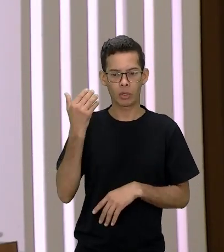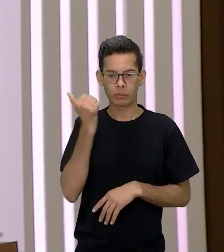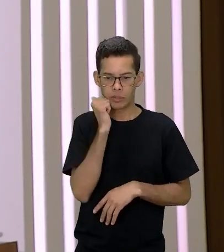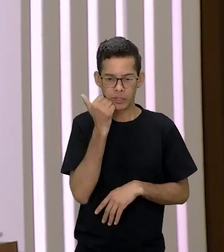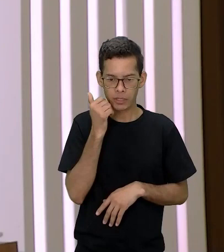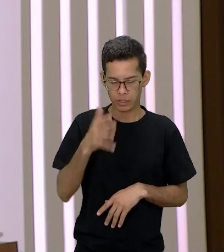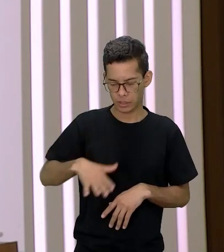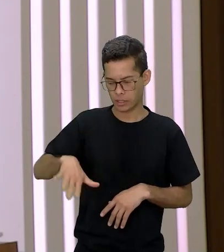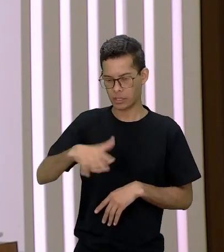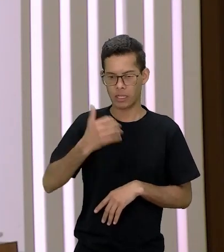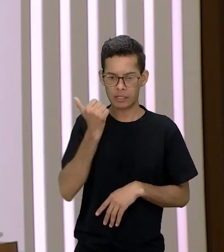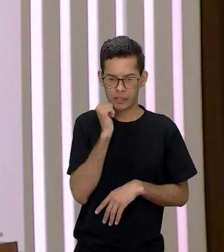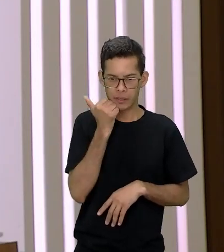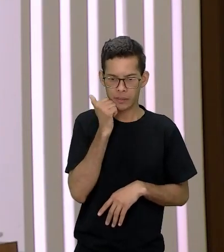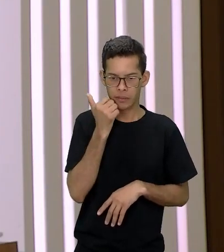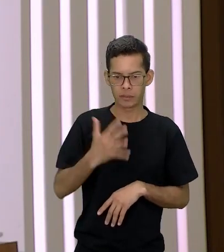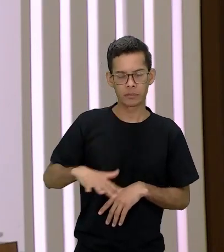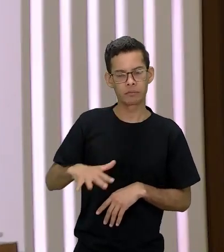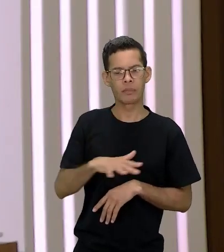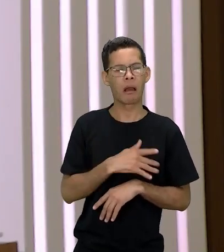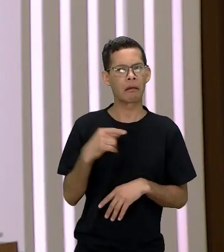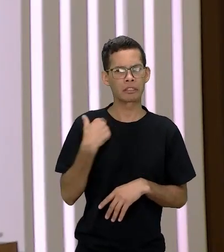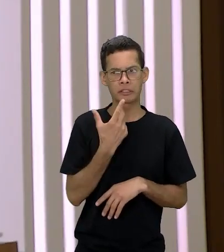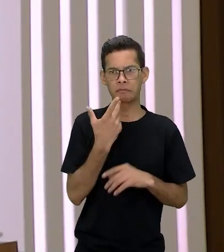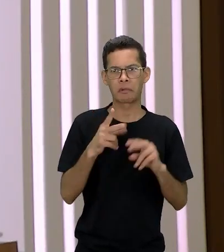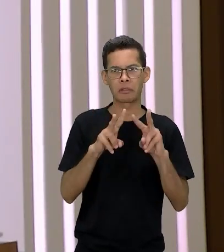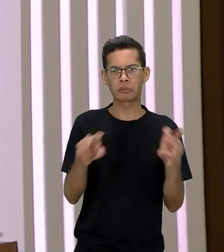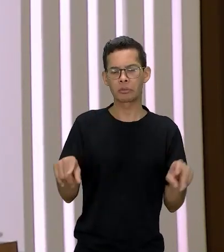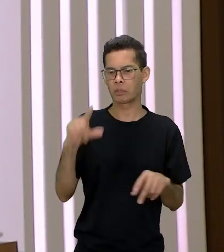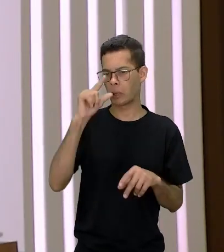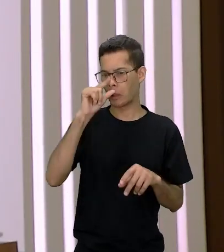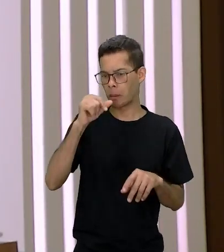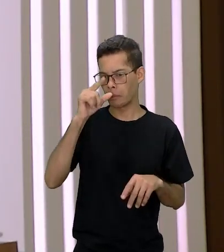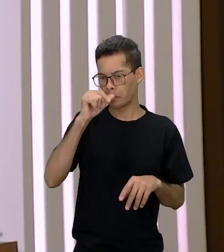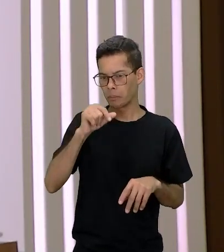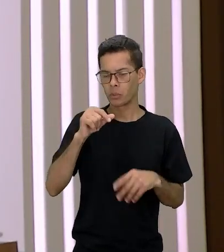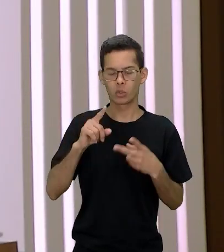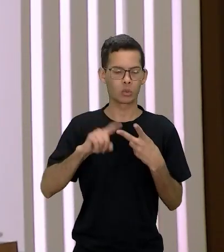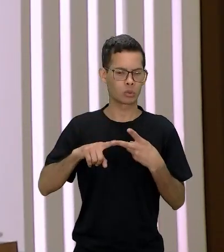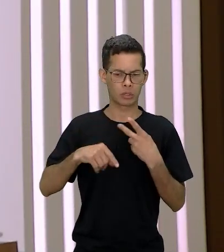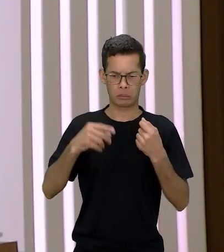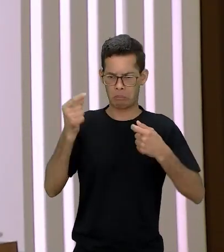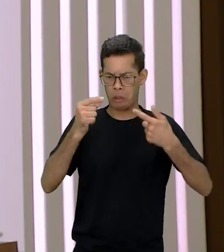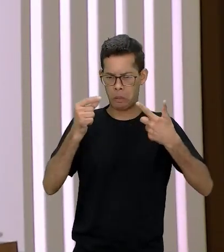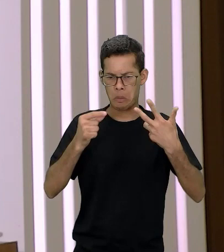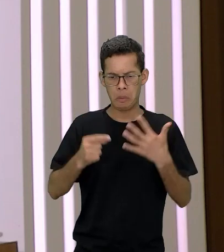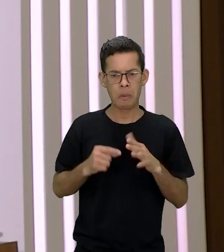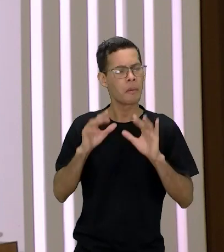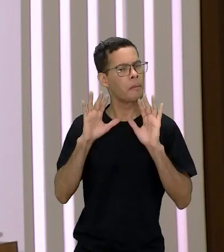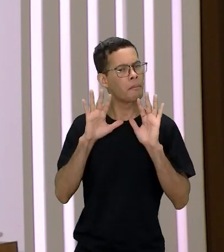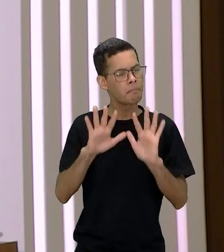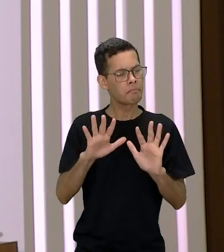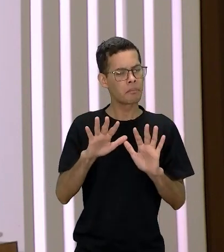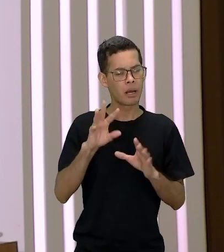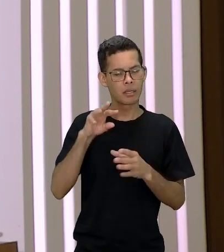entretanto né a gente fala muito na bruxa na questão da ficção e a gente precisa pensar que até no capítulo 12